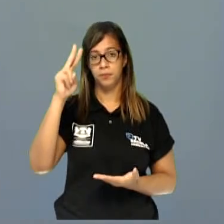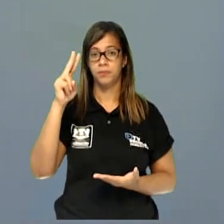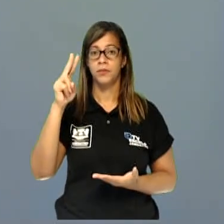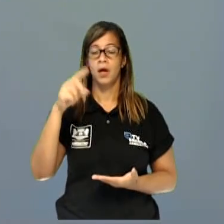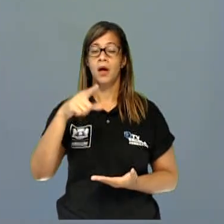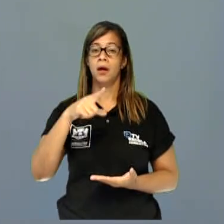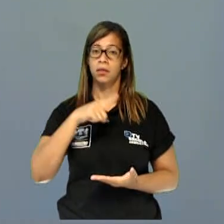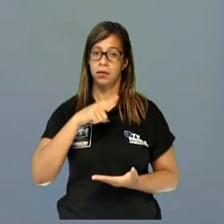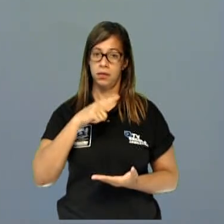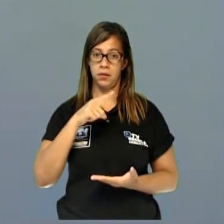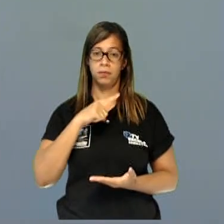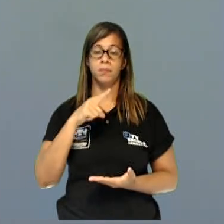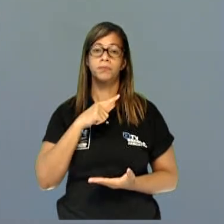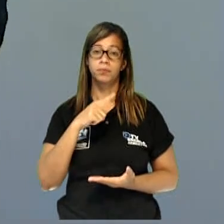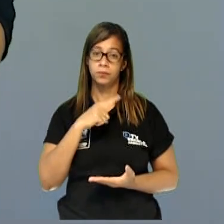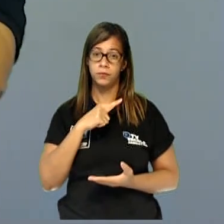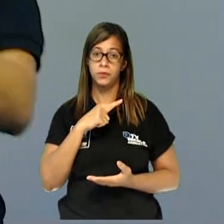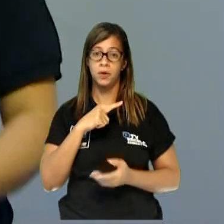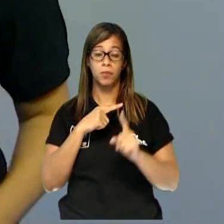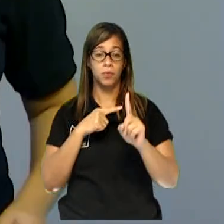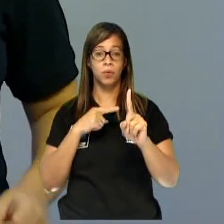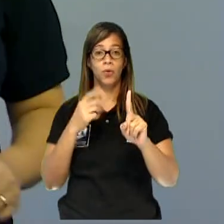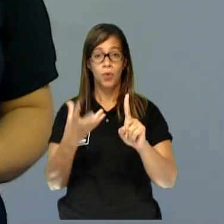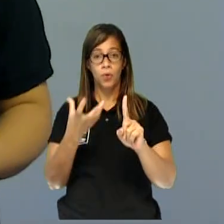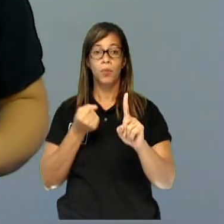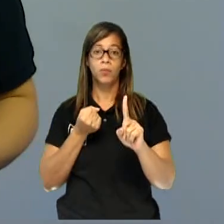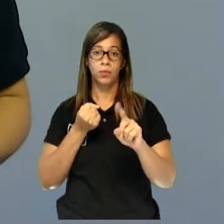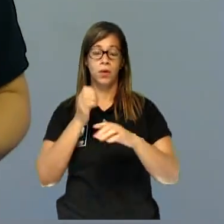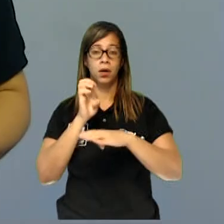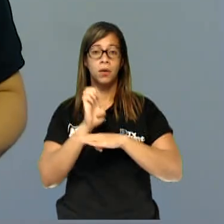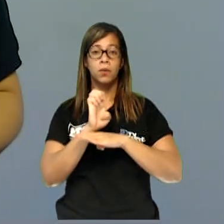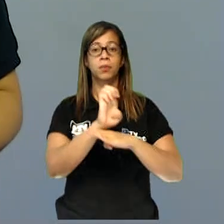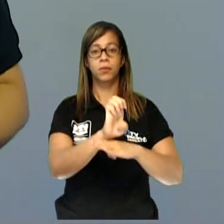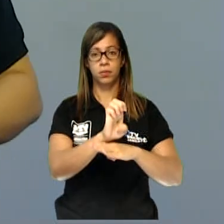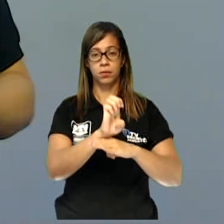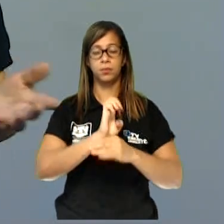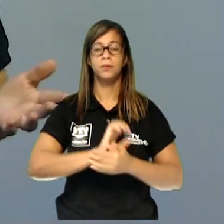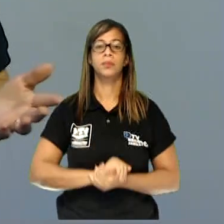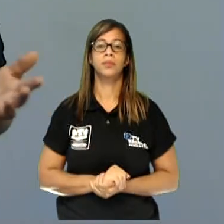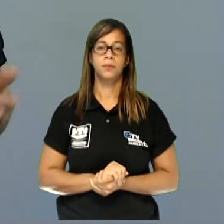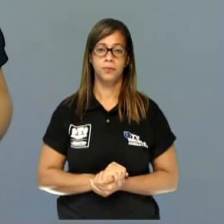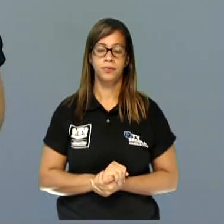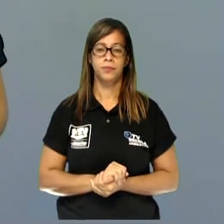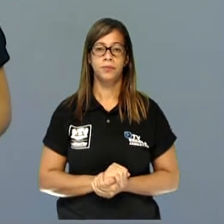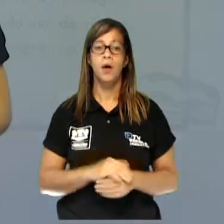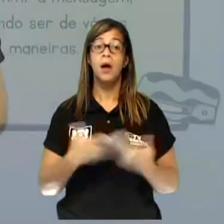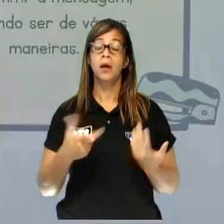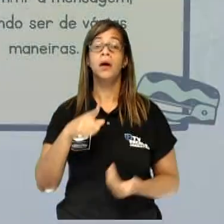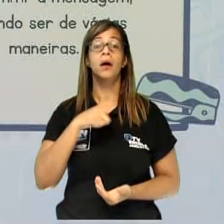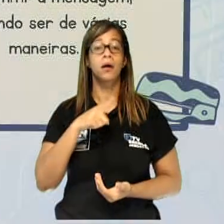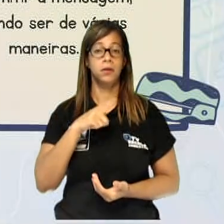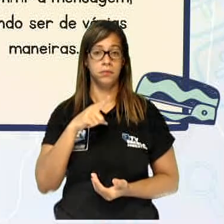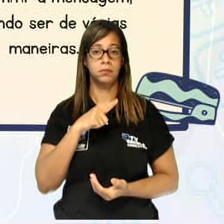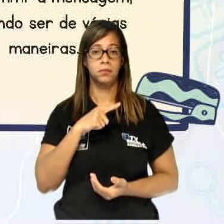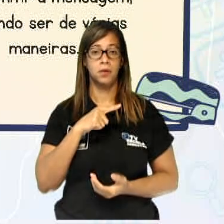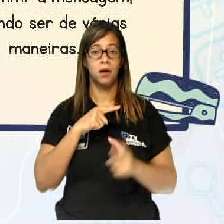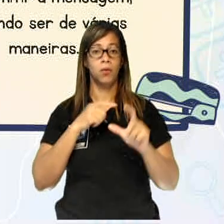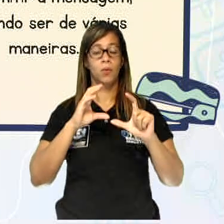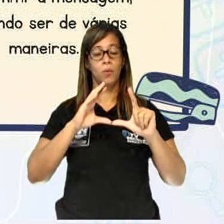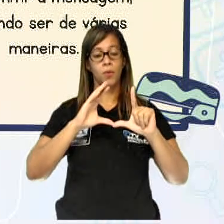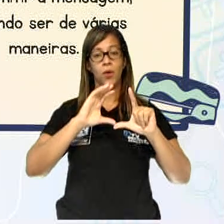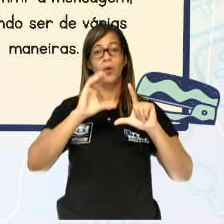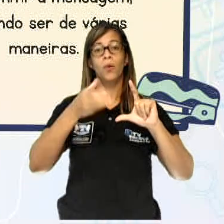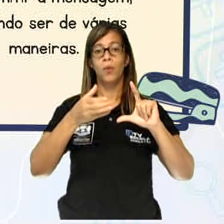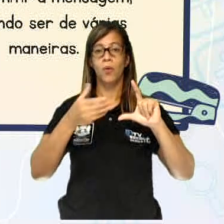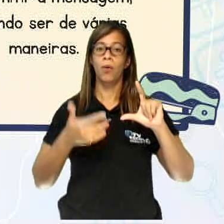o receptor e o emissor, que são os interlocutores. Bom, e aí nós temos o código, que foi o